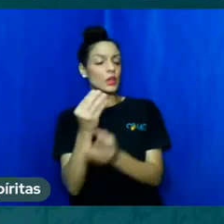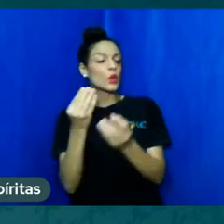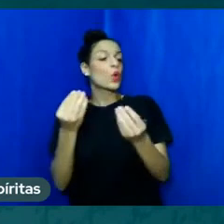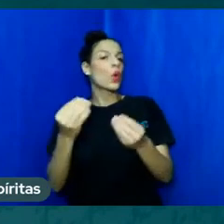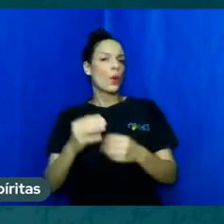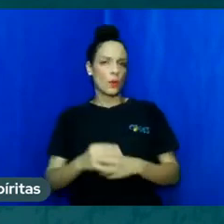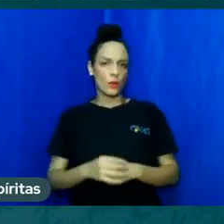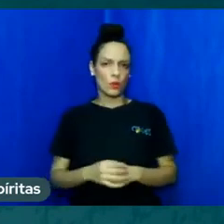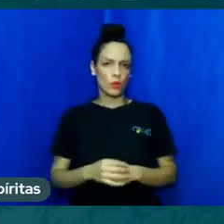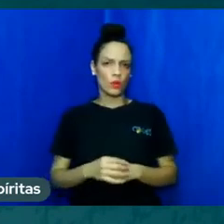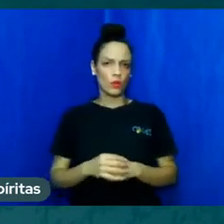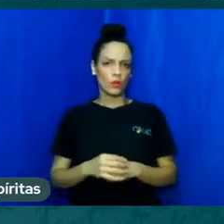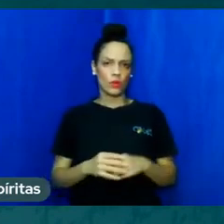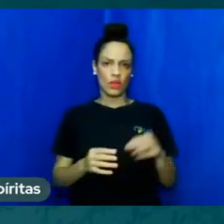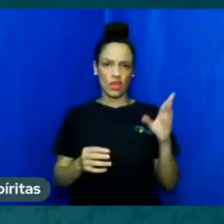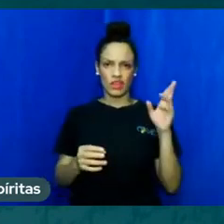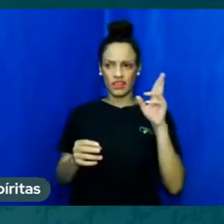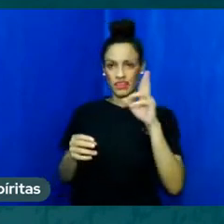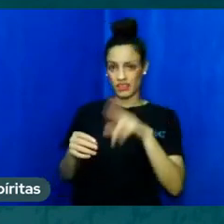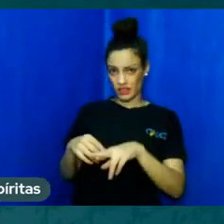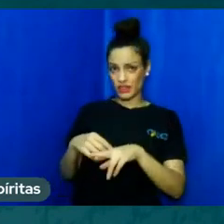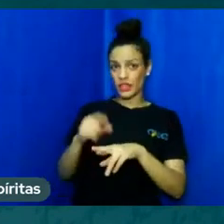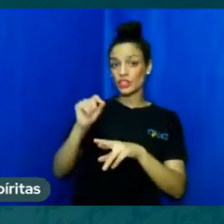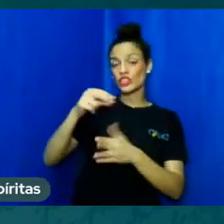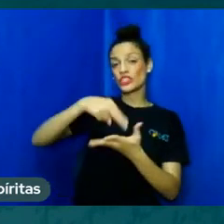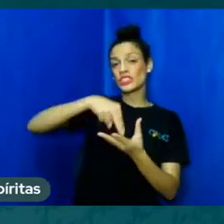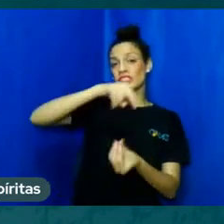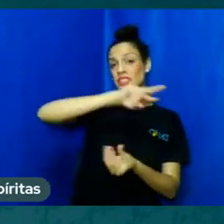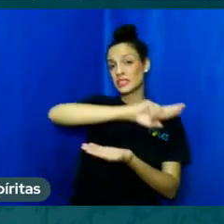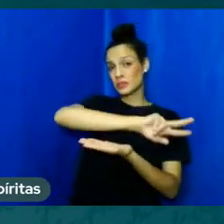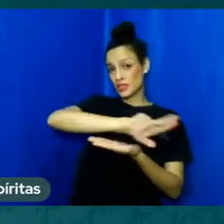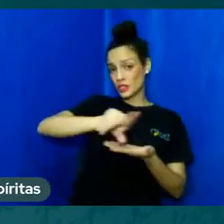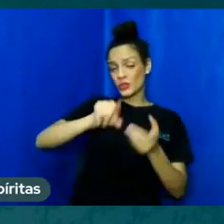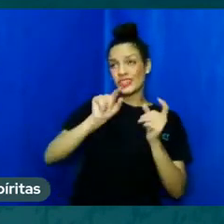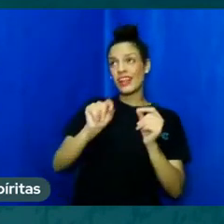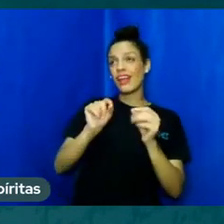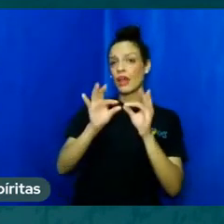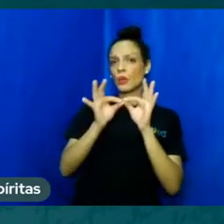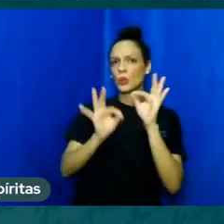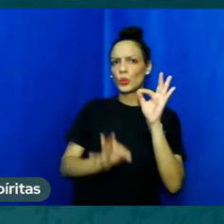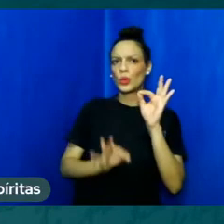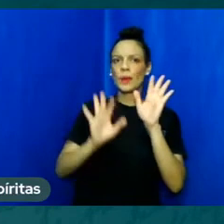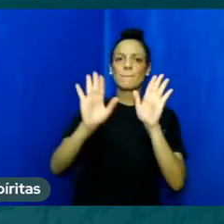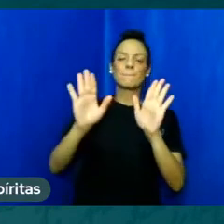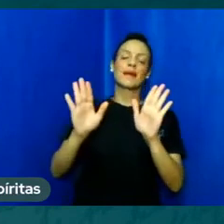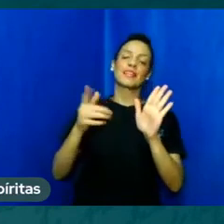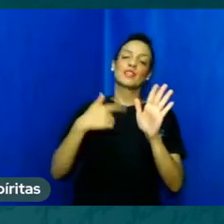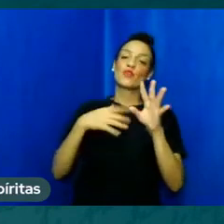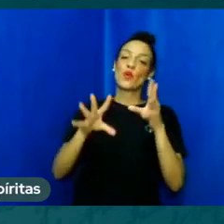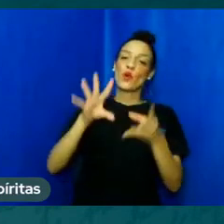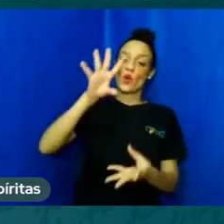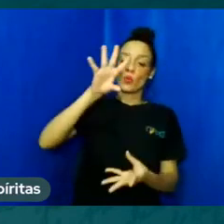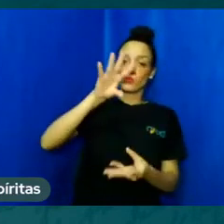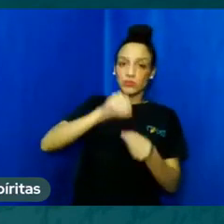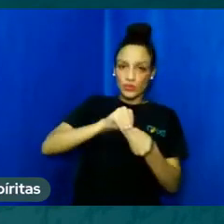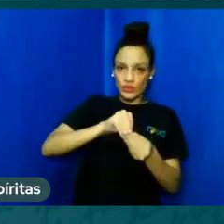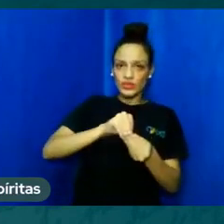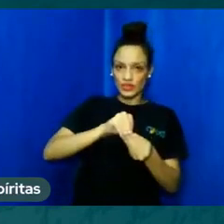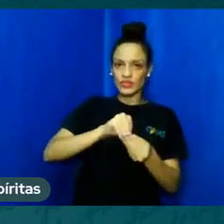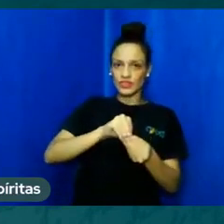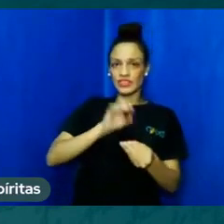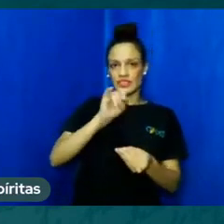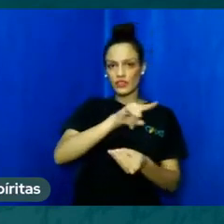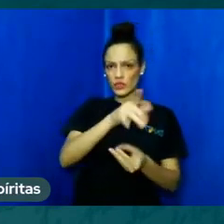vou sintetizar aqui, né? Mas fica a dica naquela ali, lá, a questão 895. Os